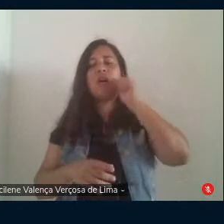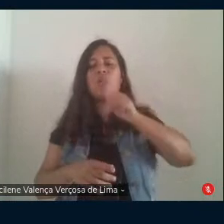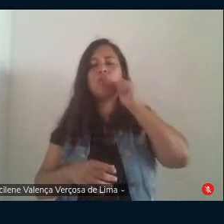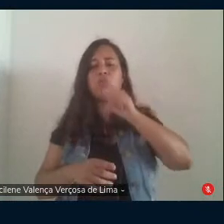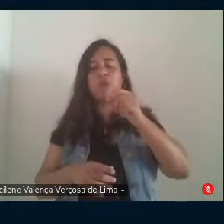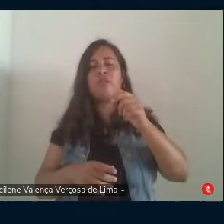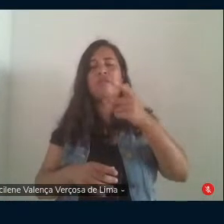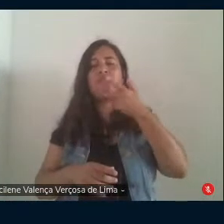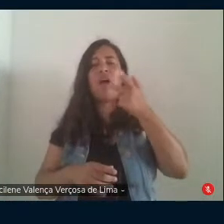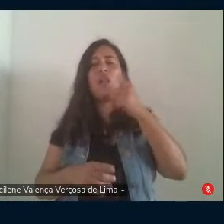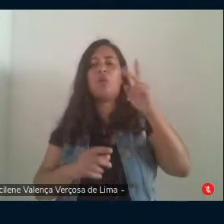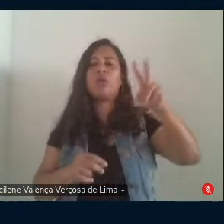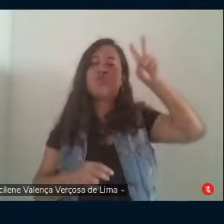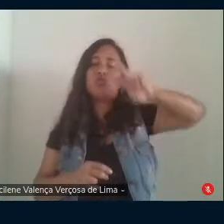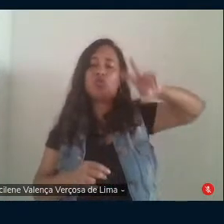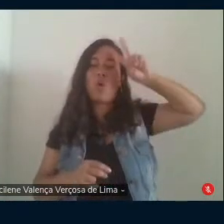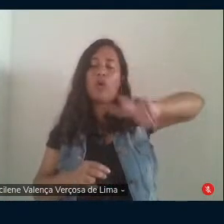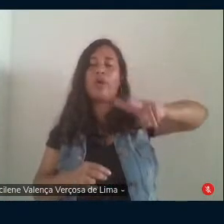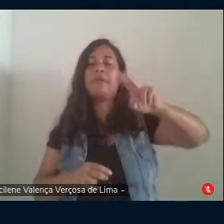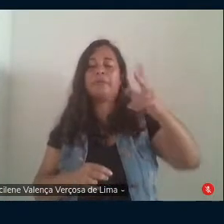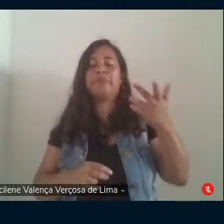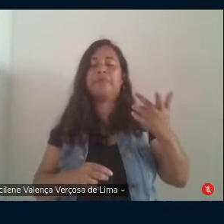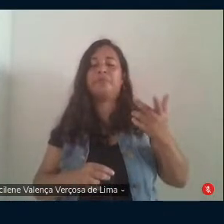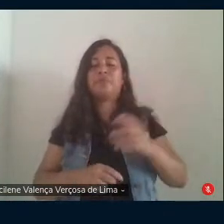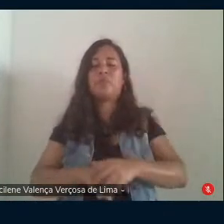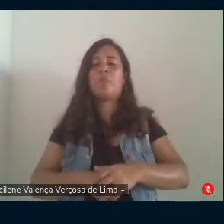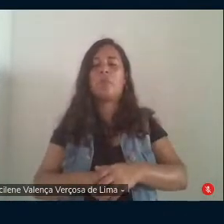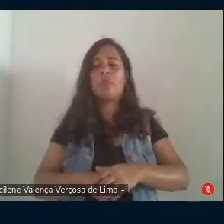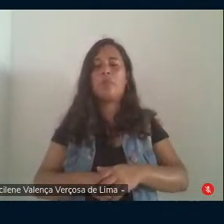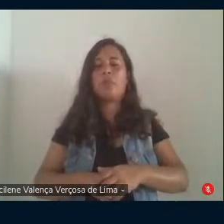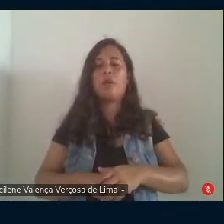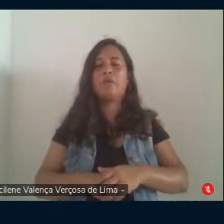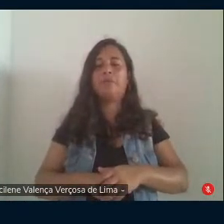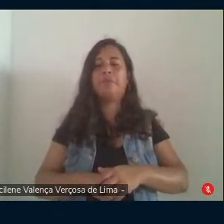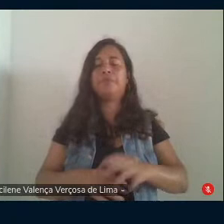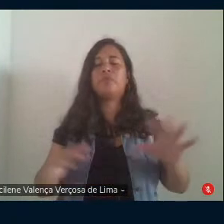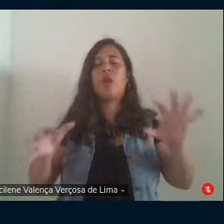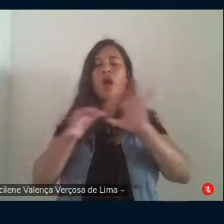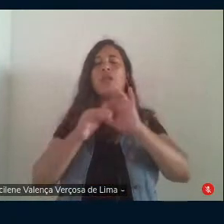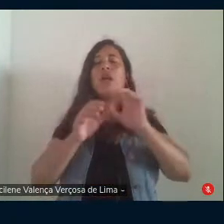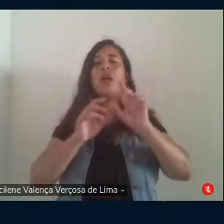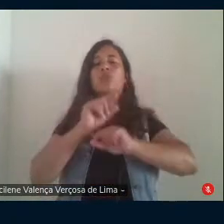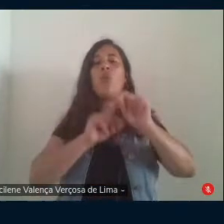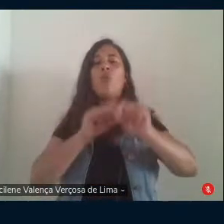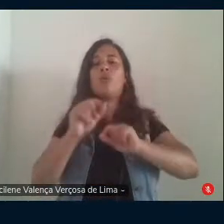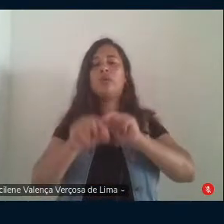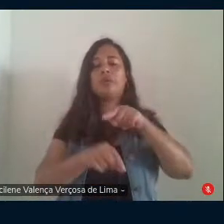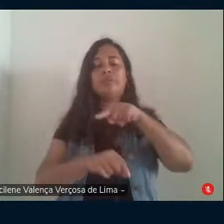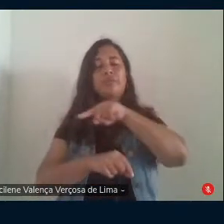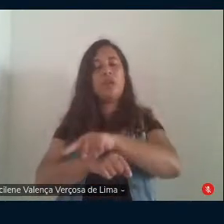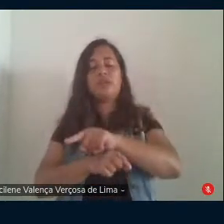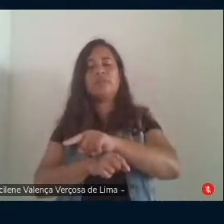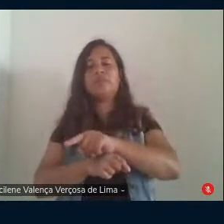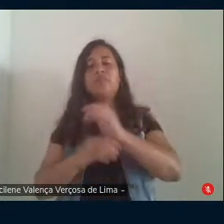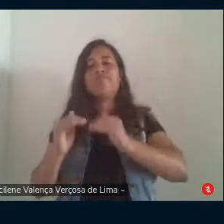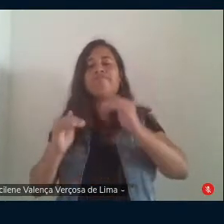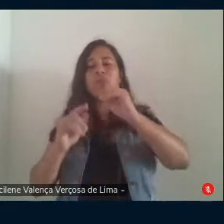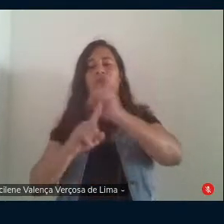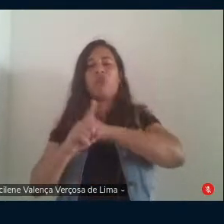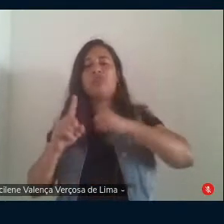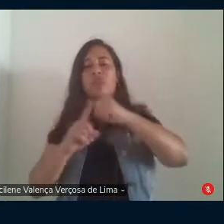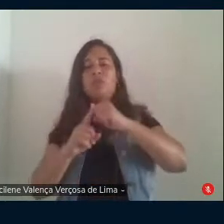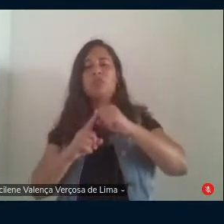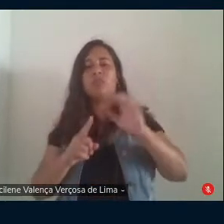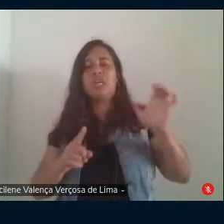historicamente odiosa da classe média aliada ao fato de que essa classe social nem é propriamente